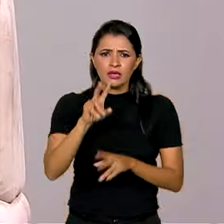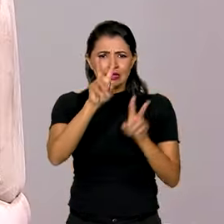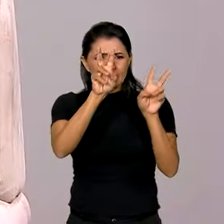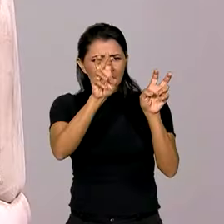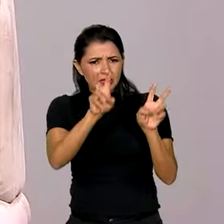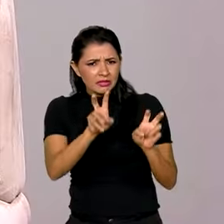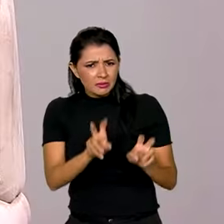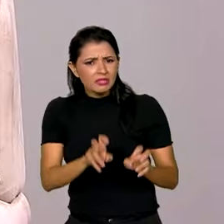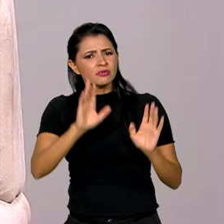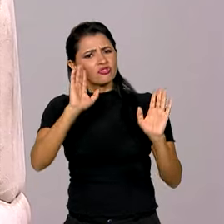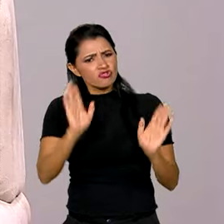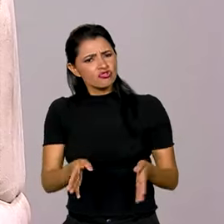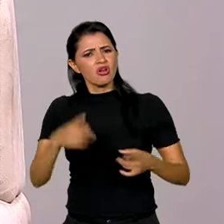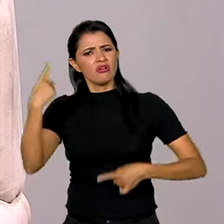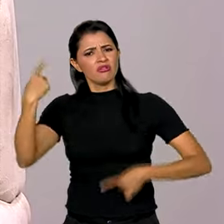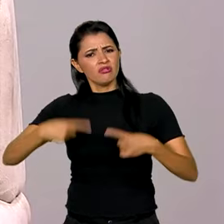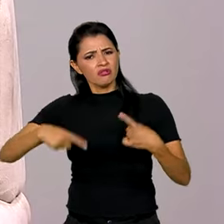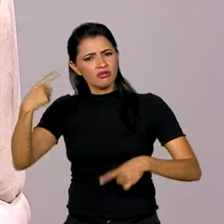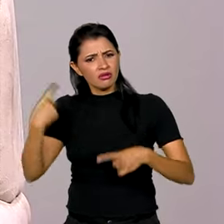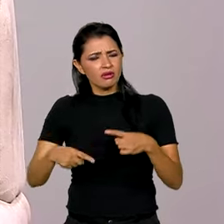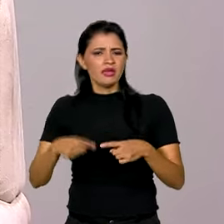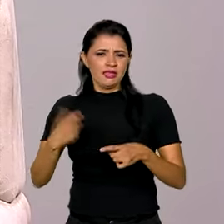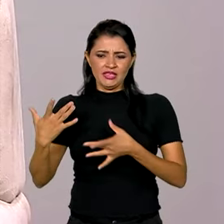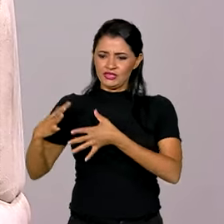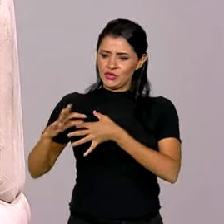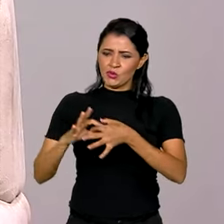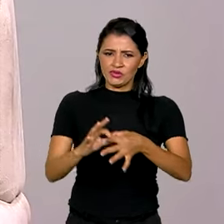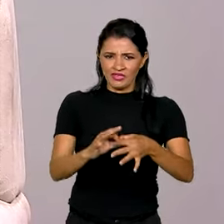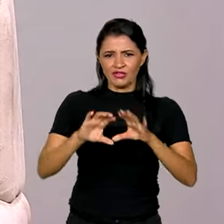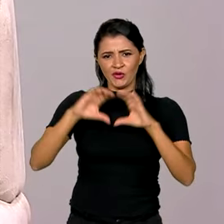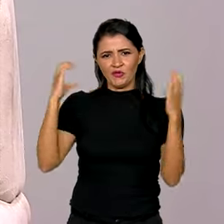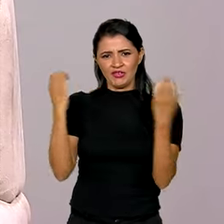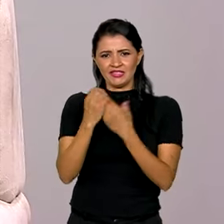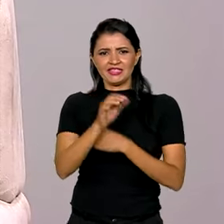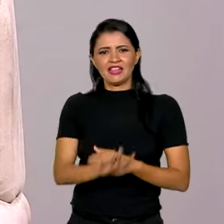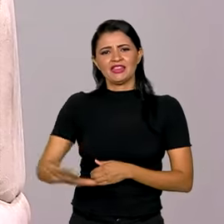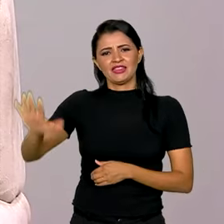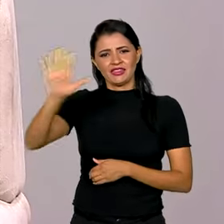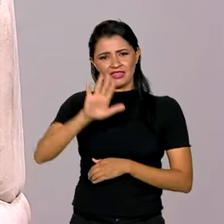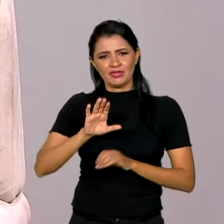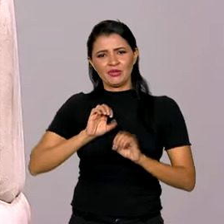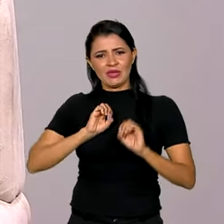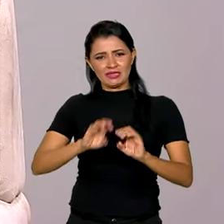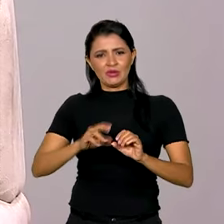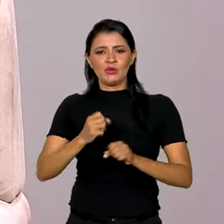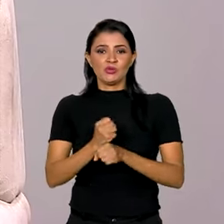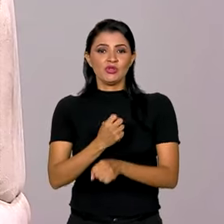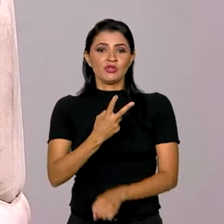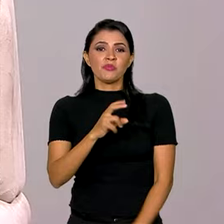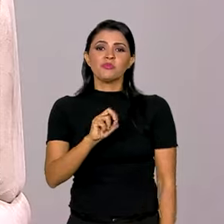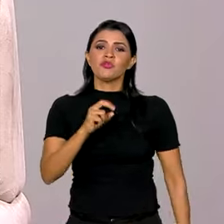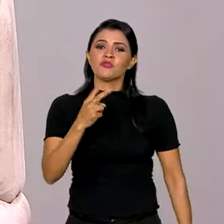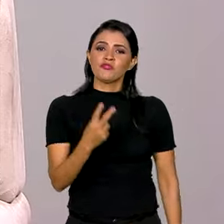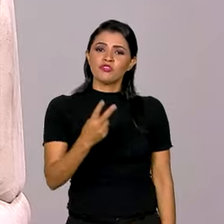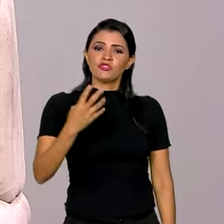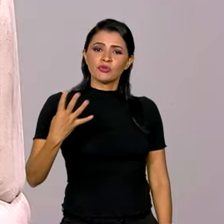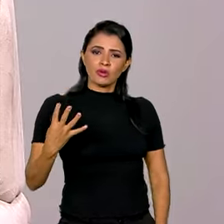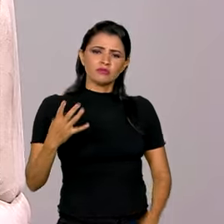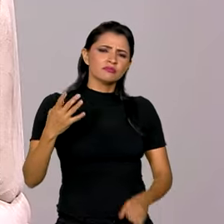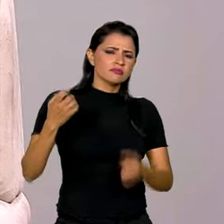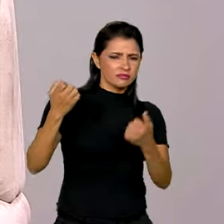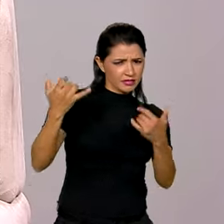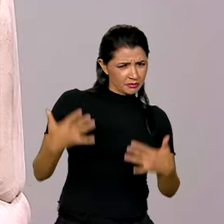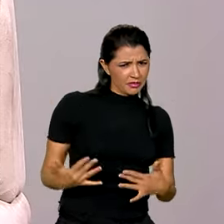que já estão sendo discutidos no contexto aí da Conferência Nacional de Educação 2024. Eu gostaria que o senhor